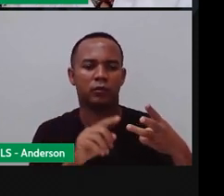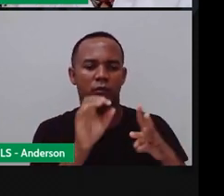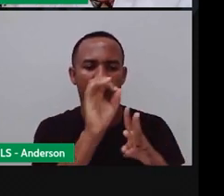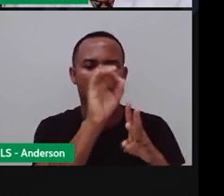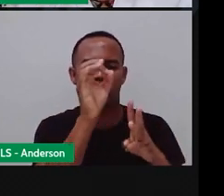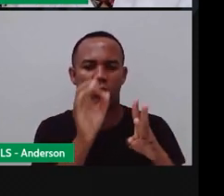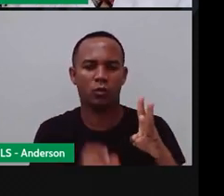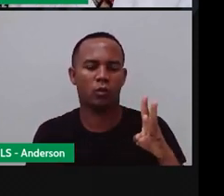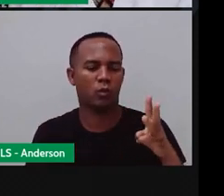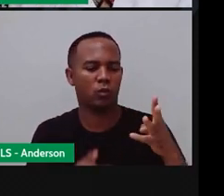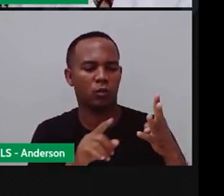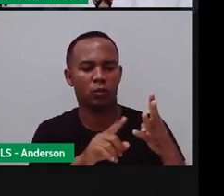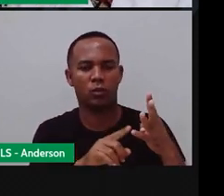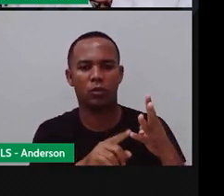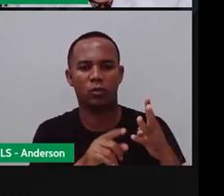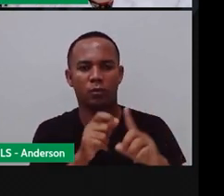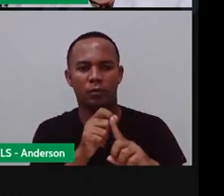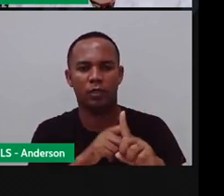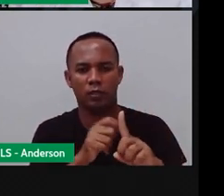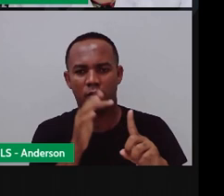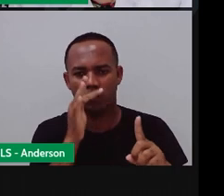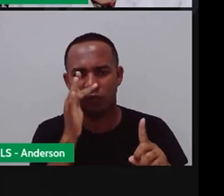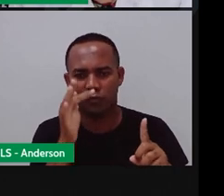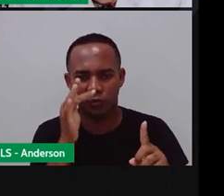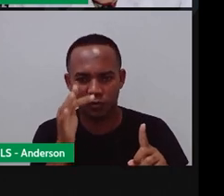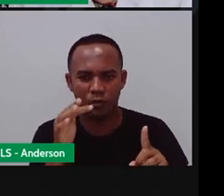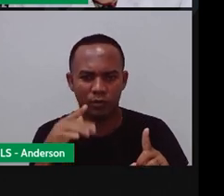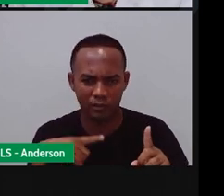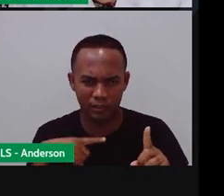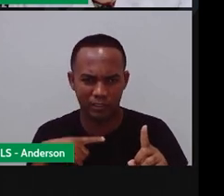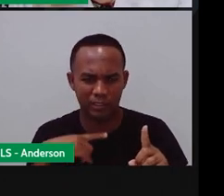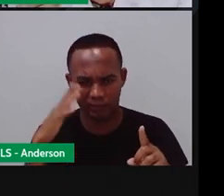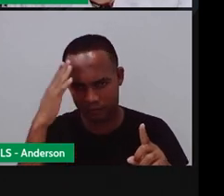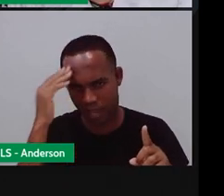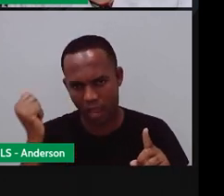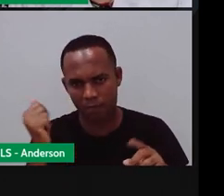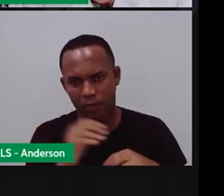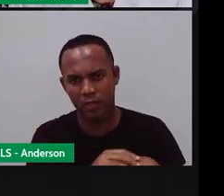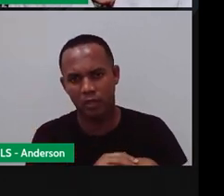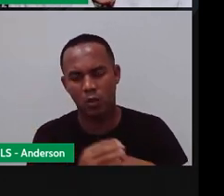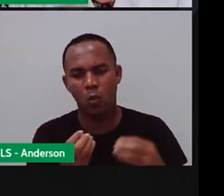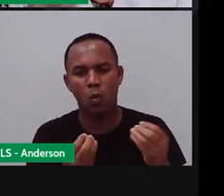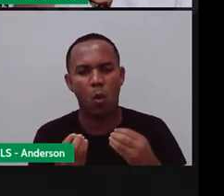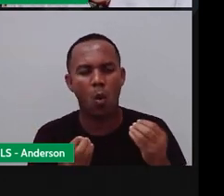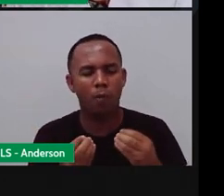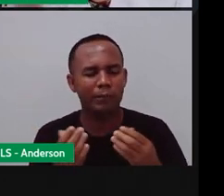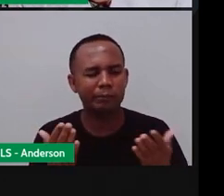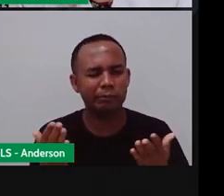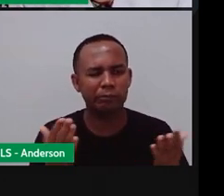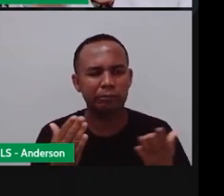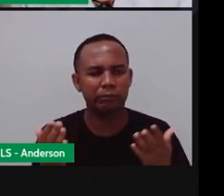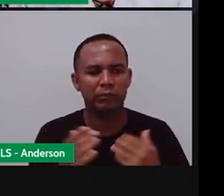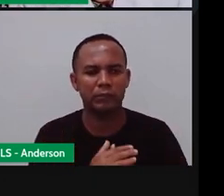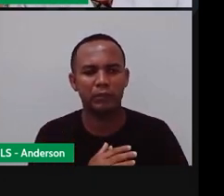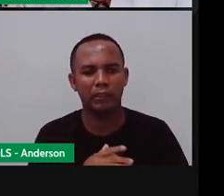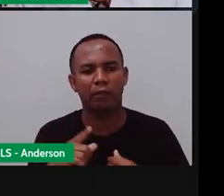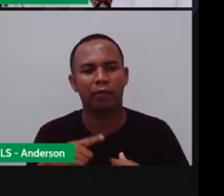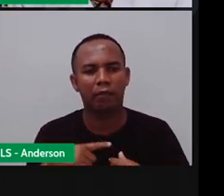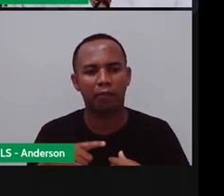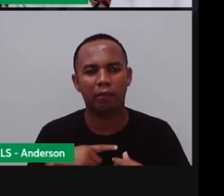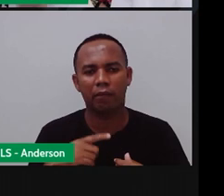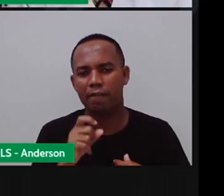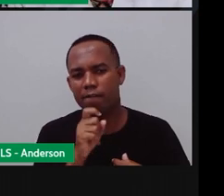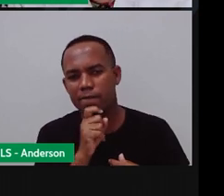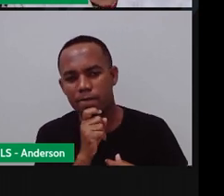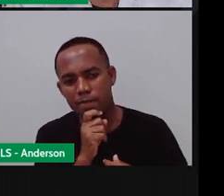folhas caem né? A gente não tem essa ideia de primavera tão definida A gente tem o que? Inverno verão ou chuva